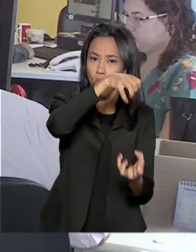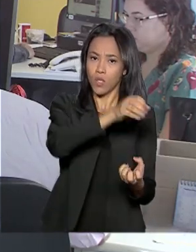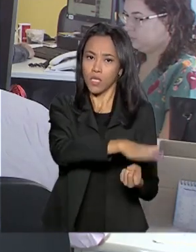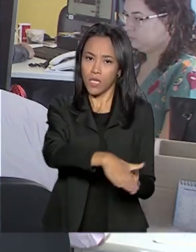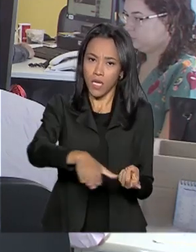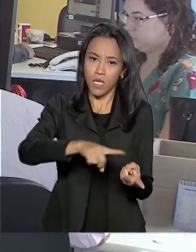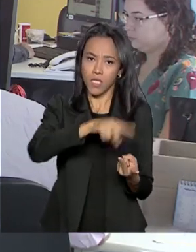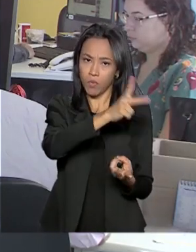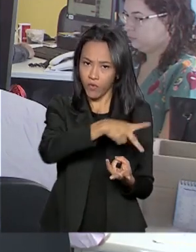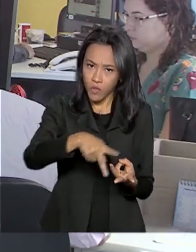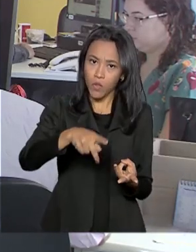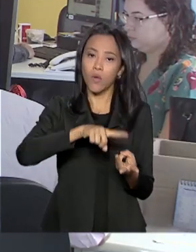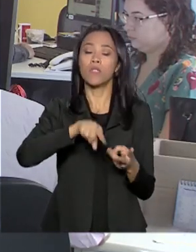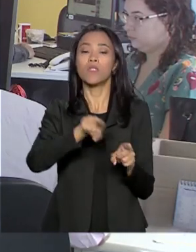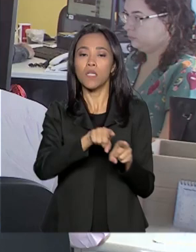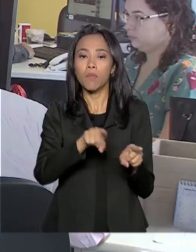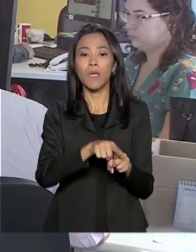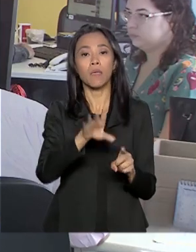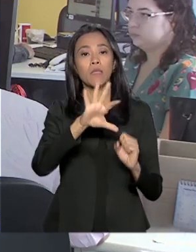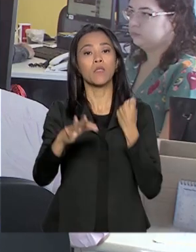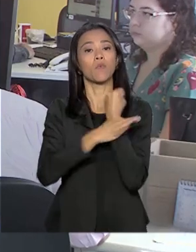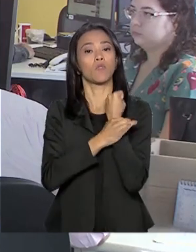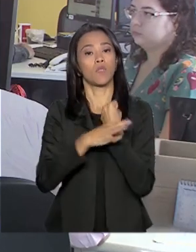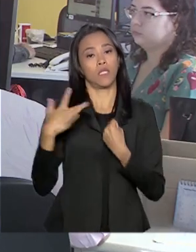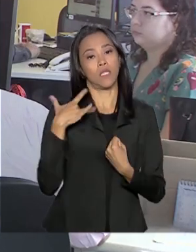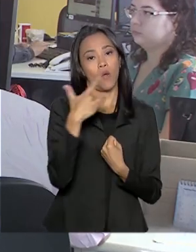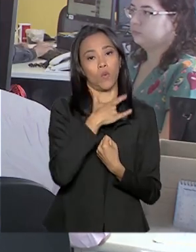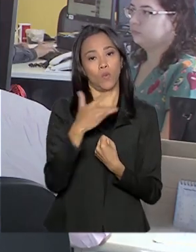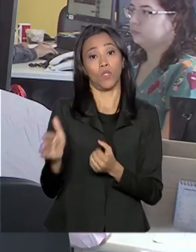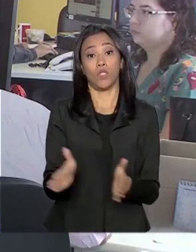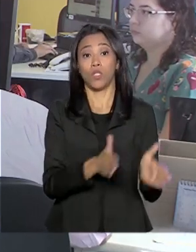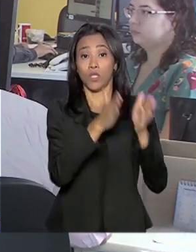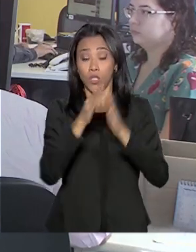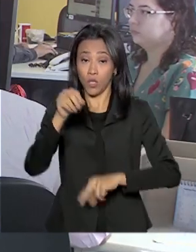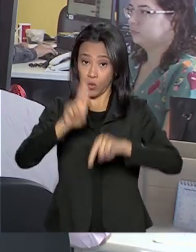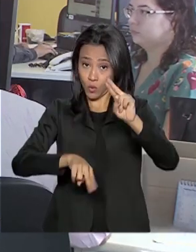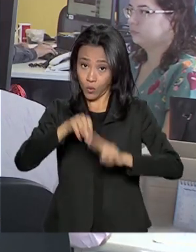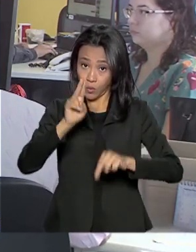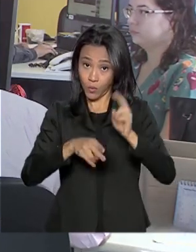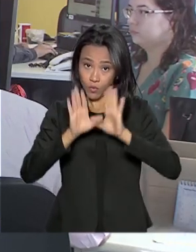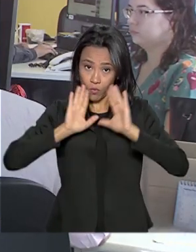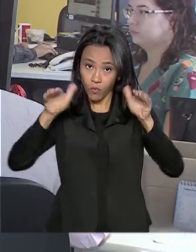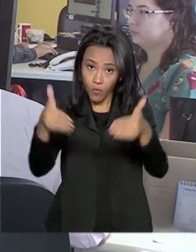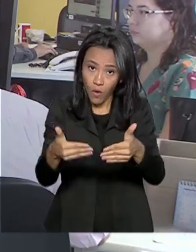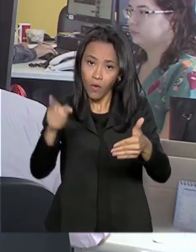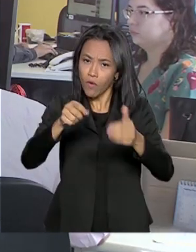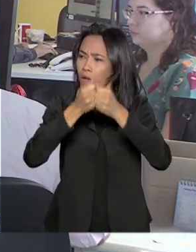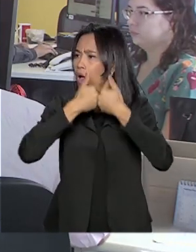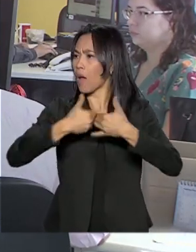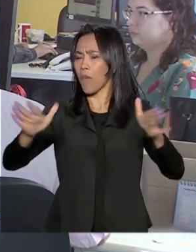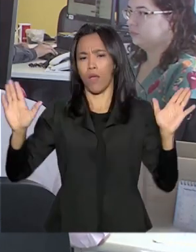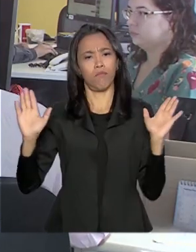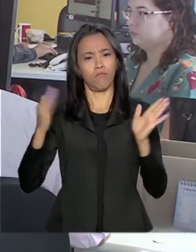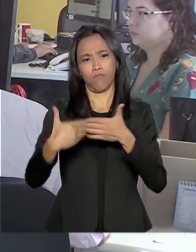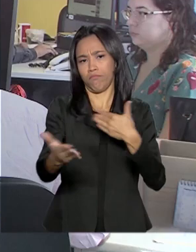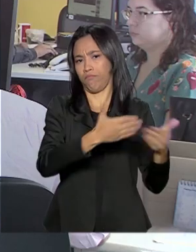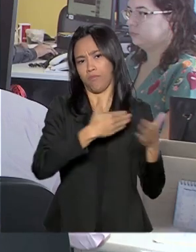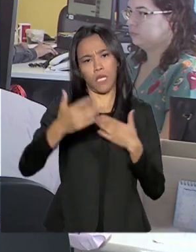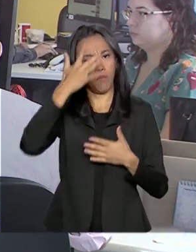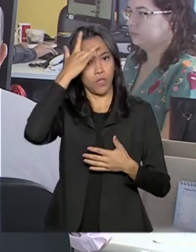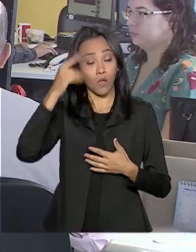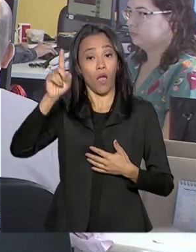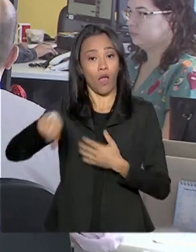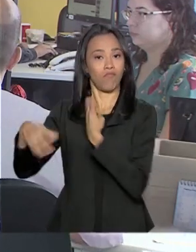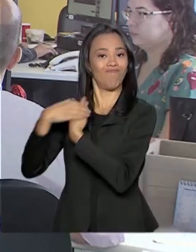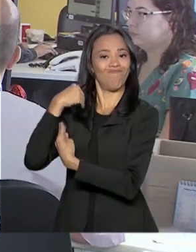crianças, professores e profissionais de segurança e saúde. No mês de junho, a vacinação foi estendida a toda a população. Foi uma recomendação